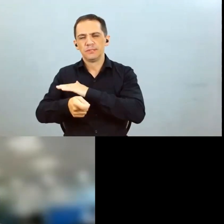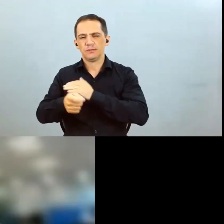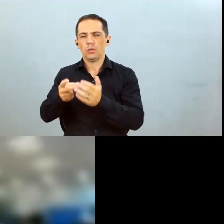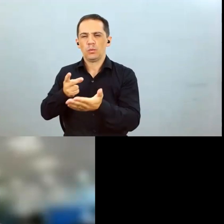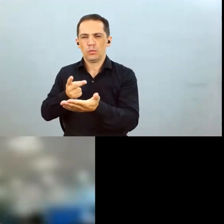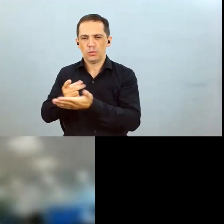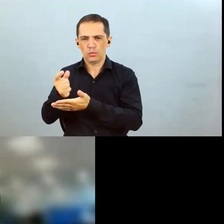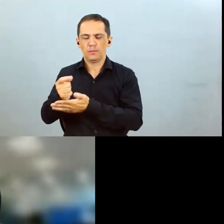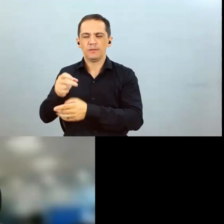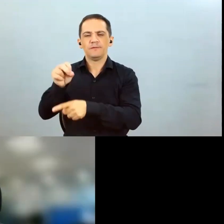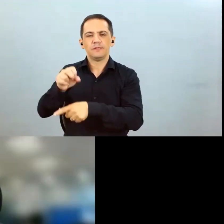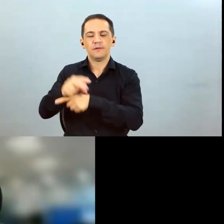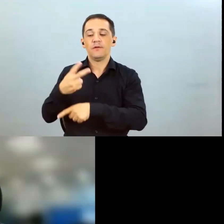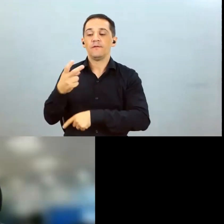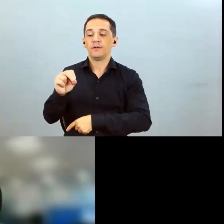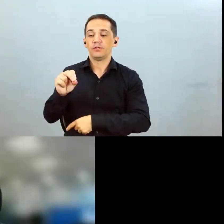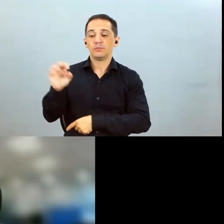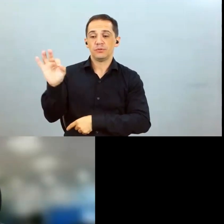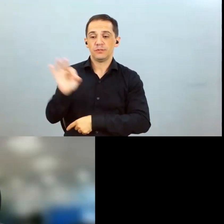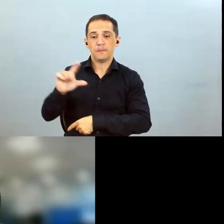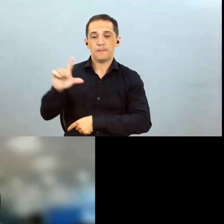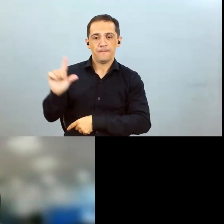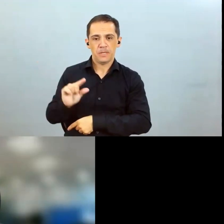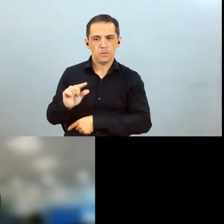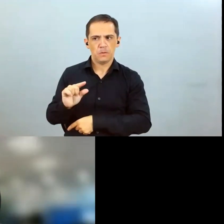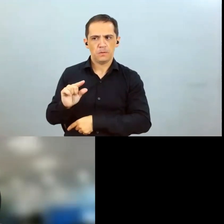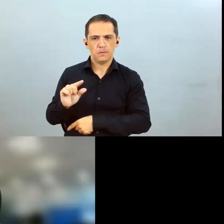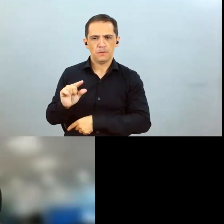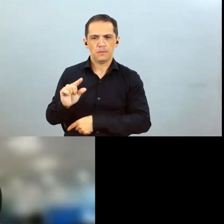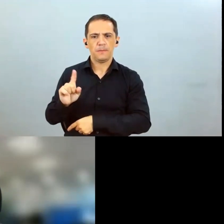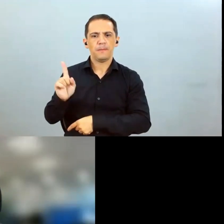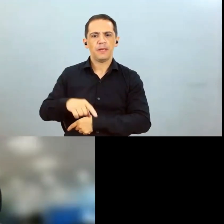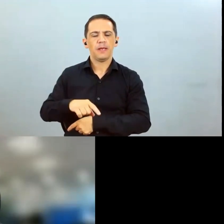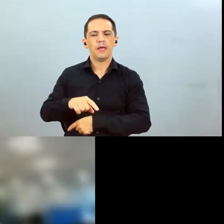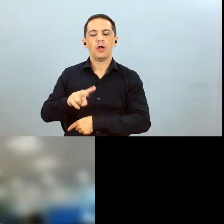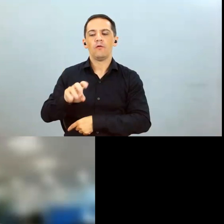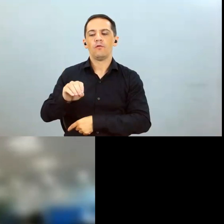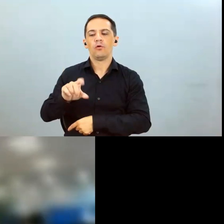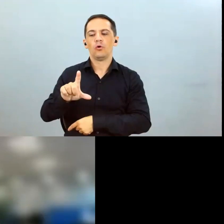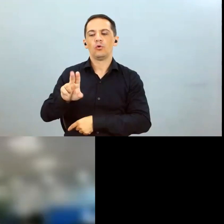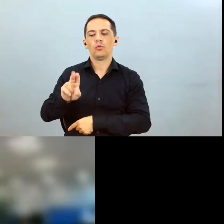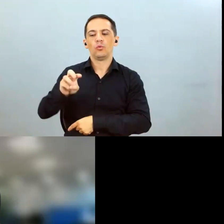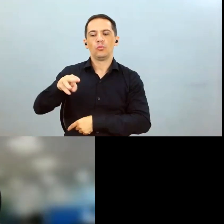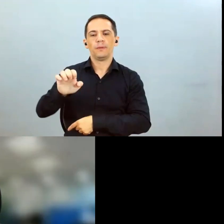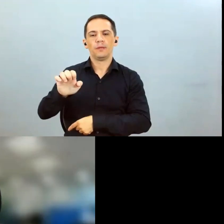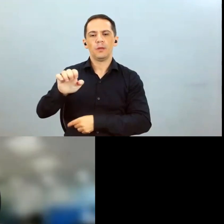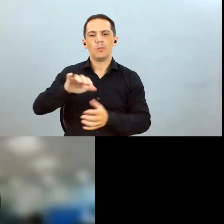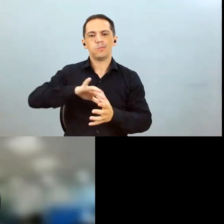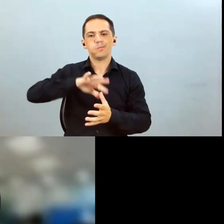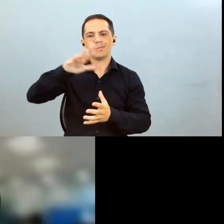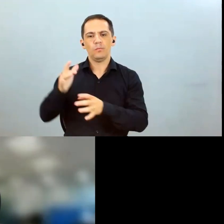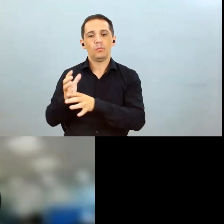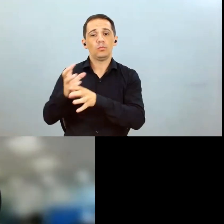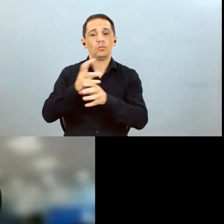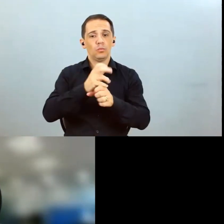menores, eu queria confirmar só que esse número a gente está falando de volume e nessa linha gostaria de entender com vocês o que a